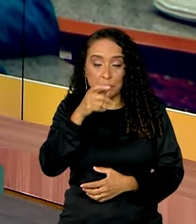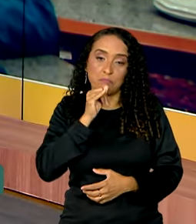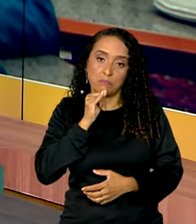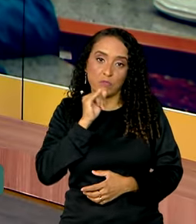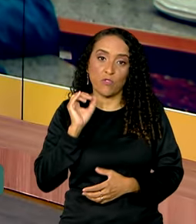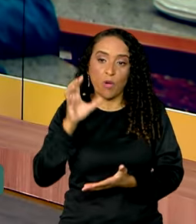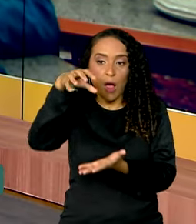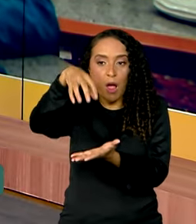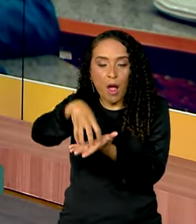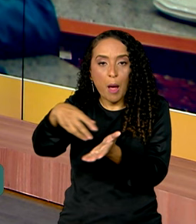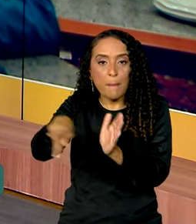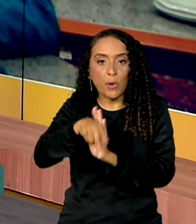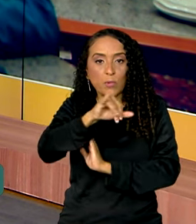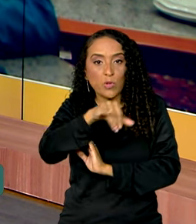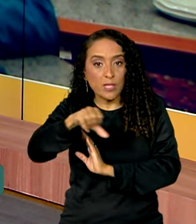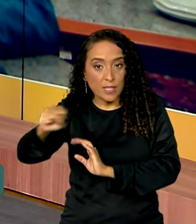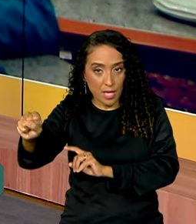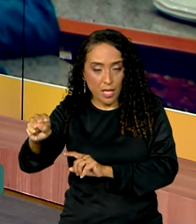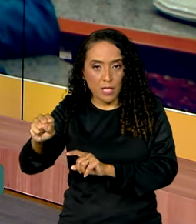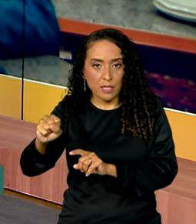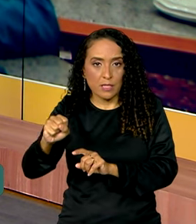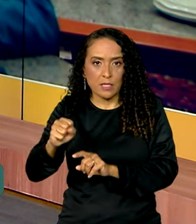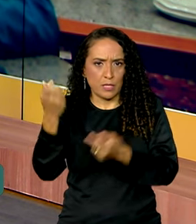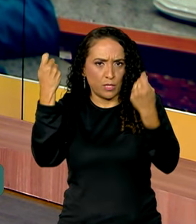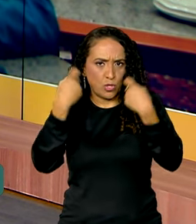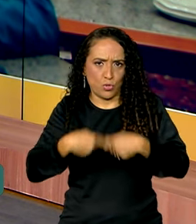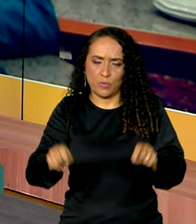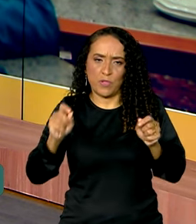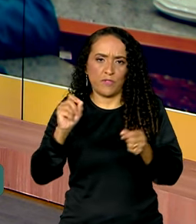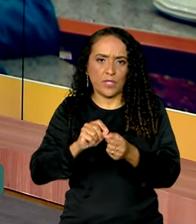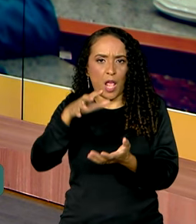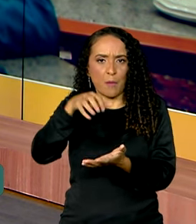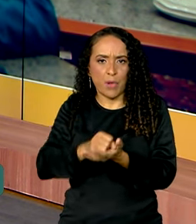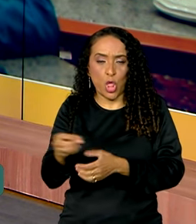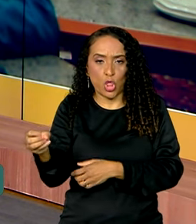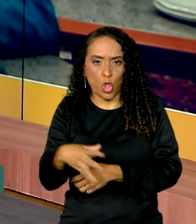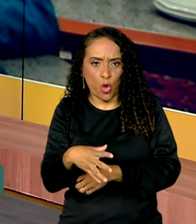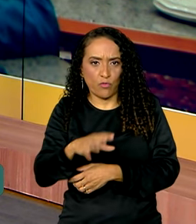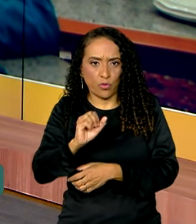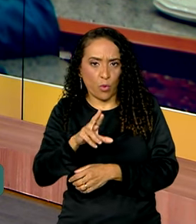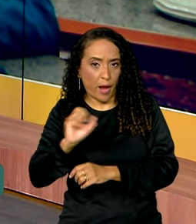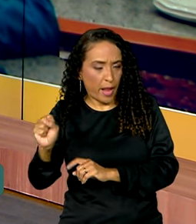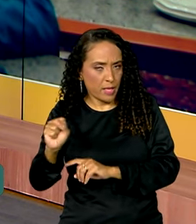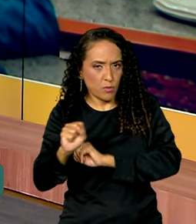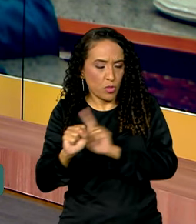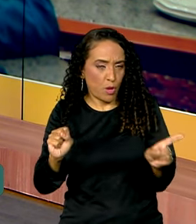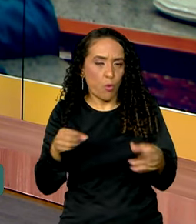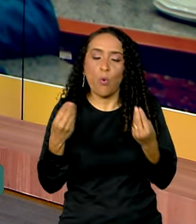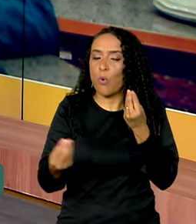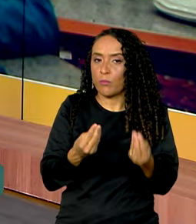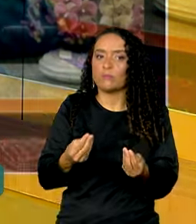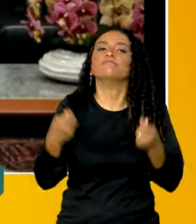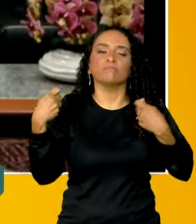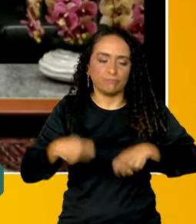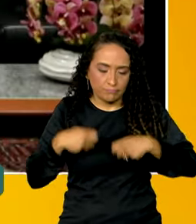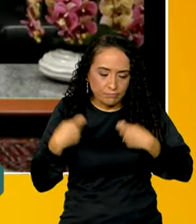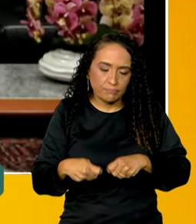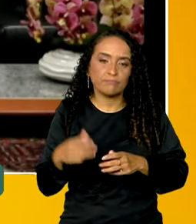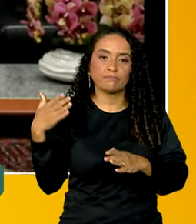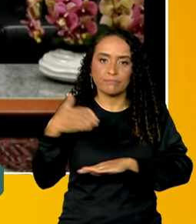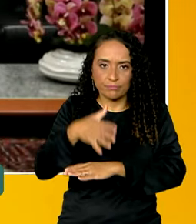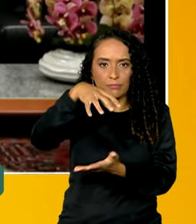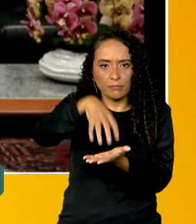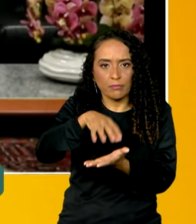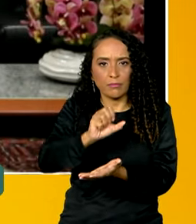por exemplo, a um posto do INSS, ela aí não precisa fazer a atualização no CRAS ou não? Precisa, precisa sim.